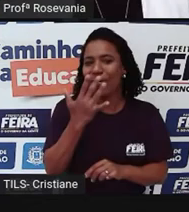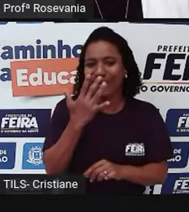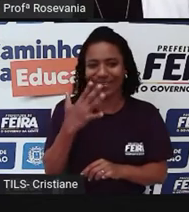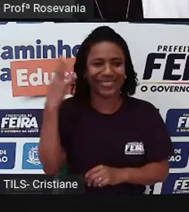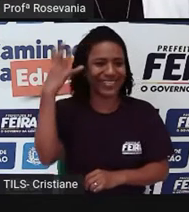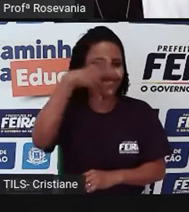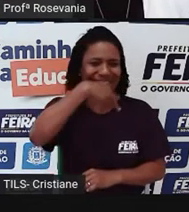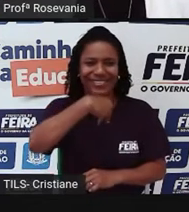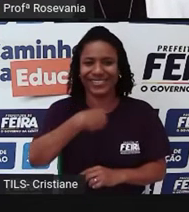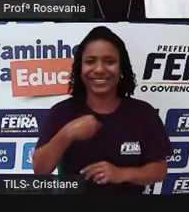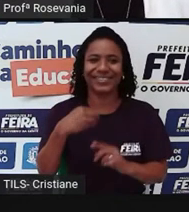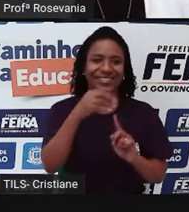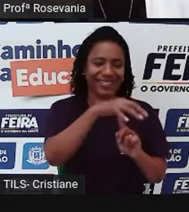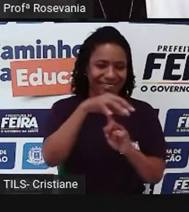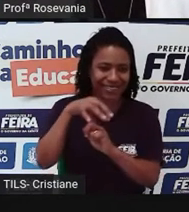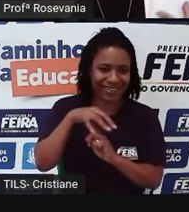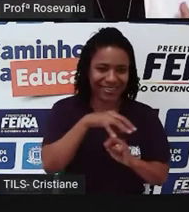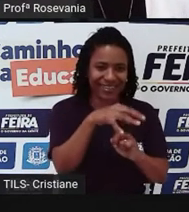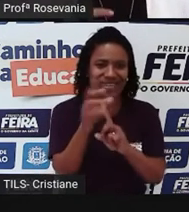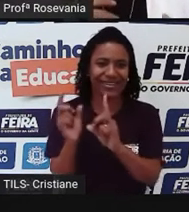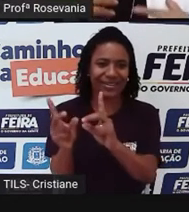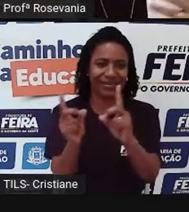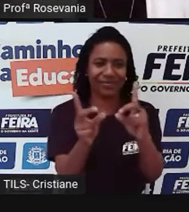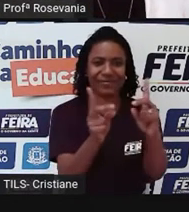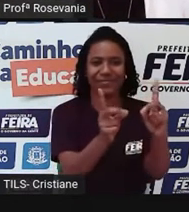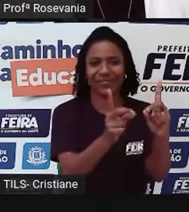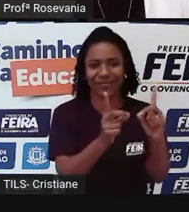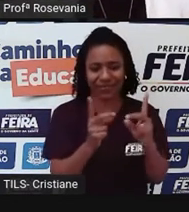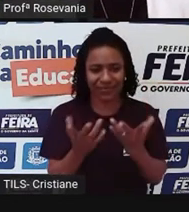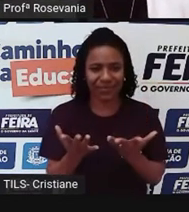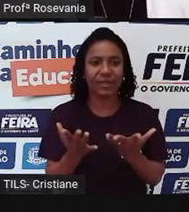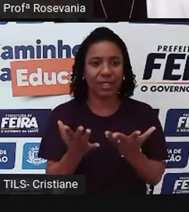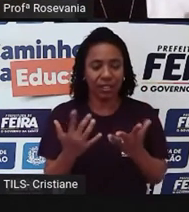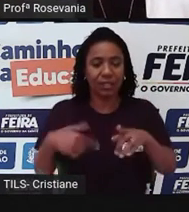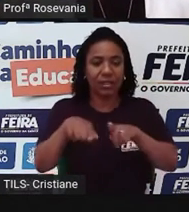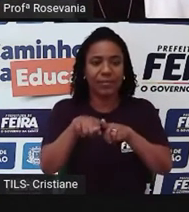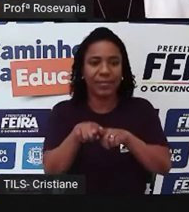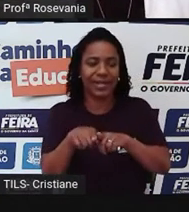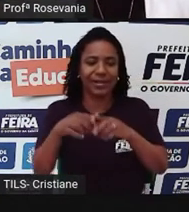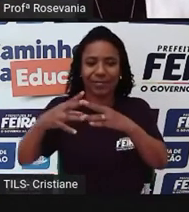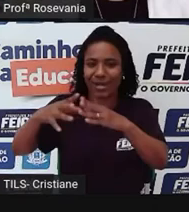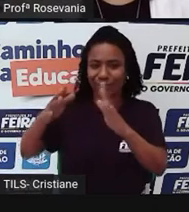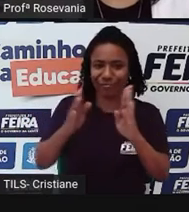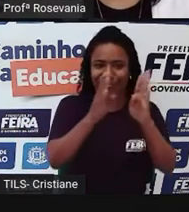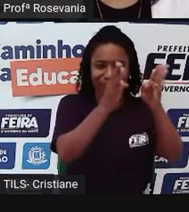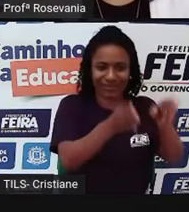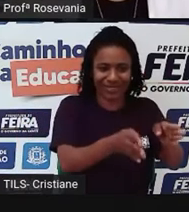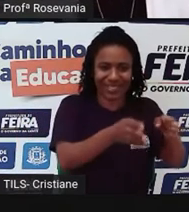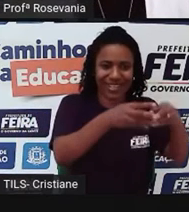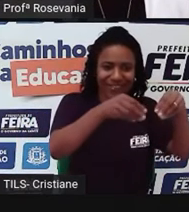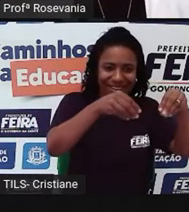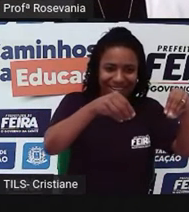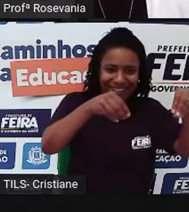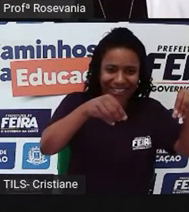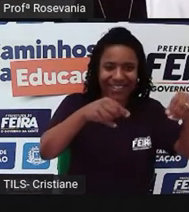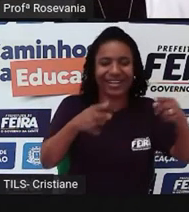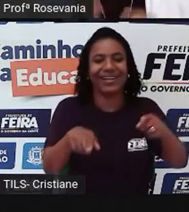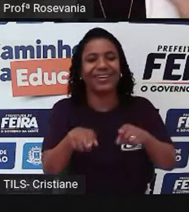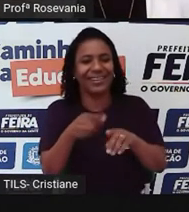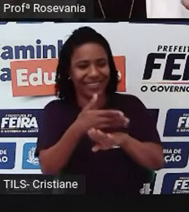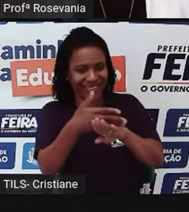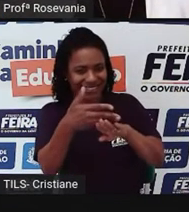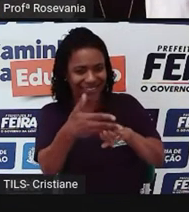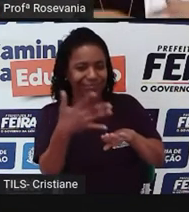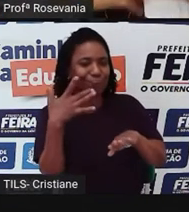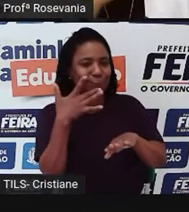bonitinho a feira, e ele, né, tem toda aquela parte do mercado da farinha, tem a parte artesanal, né, que